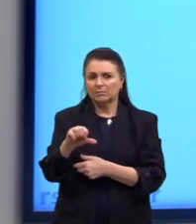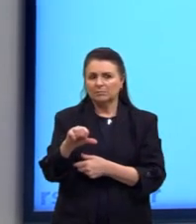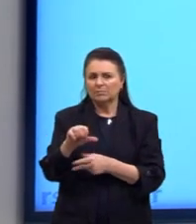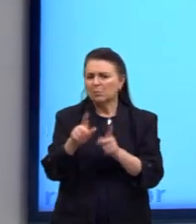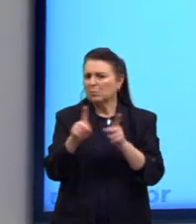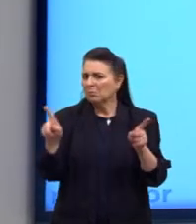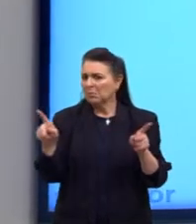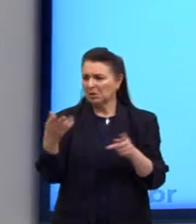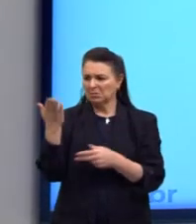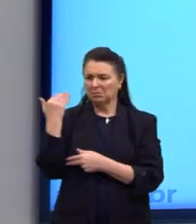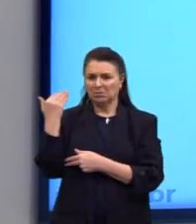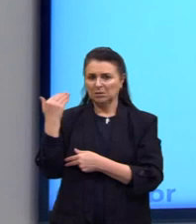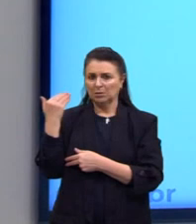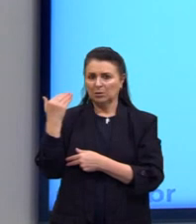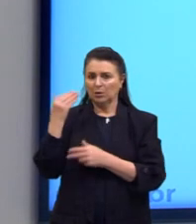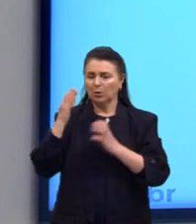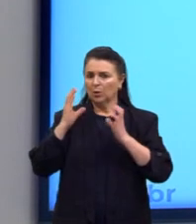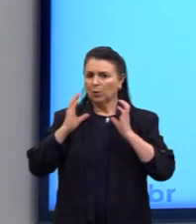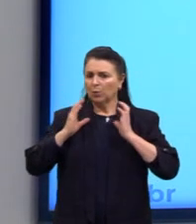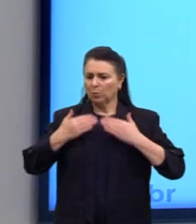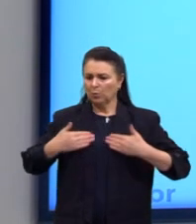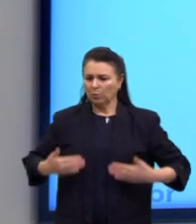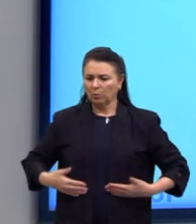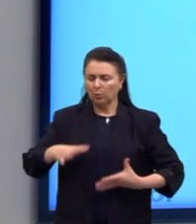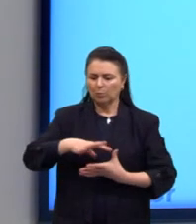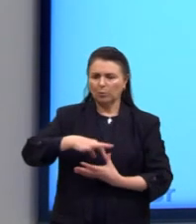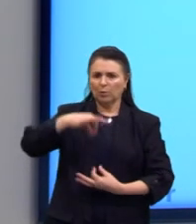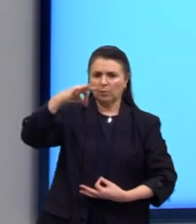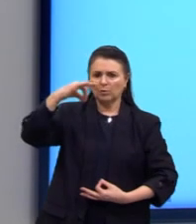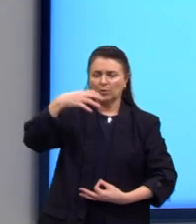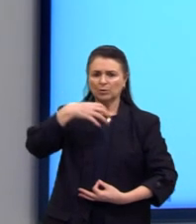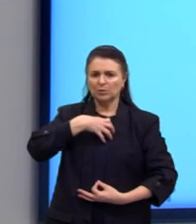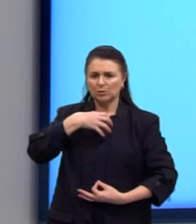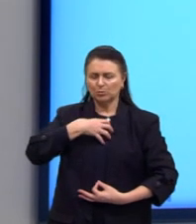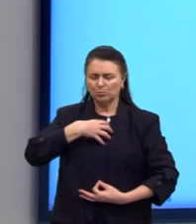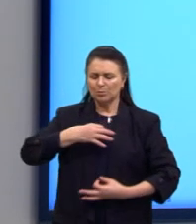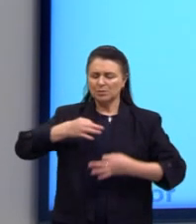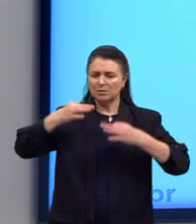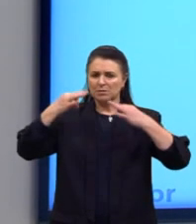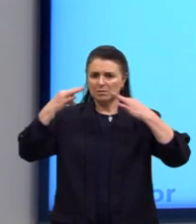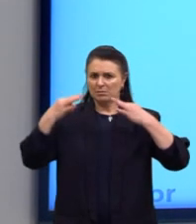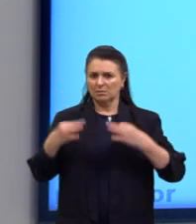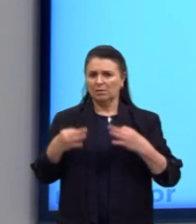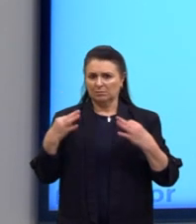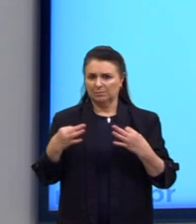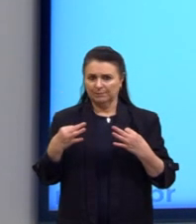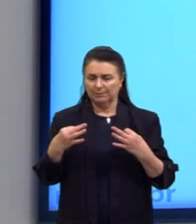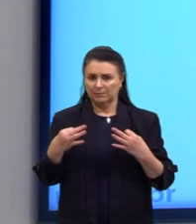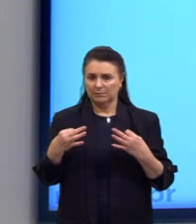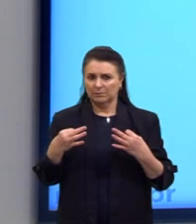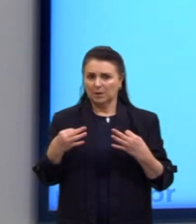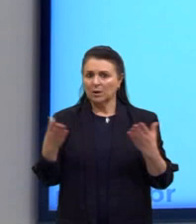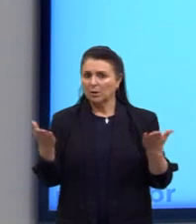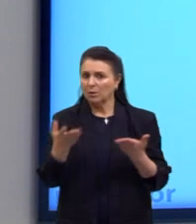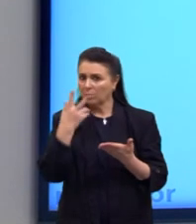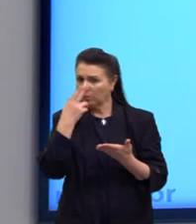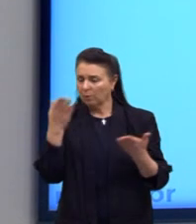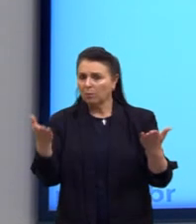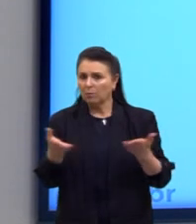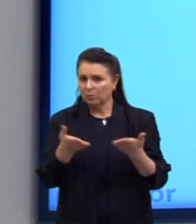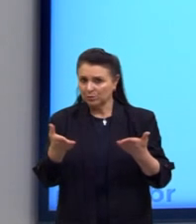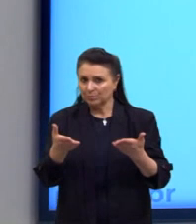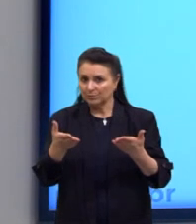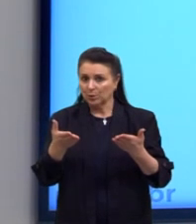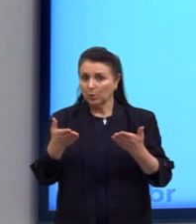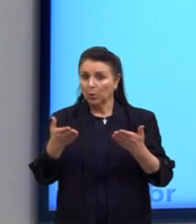época, o corpo magro adquiriu um sentido de corpo ideal e esteve tão em evidência como nos dias atuais. Esse